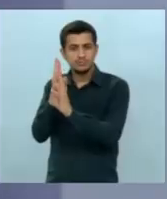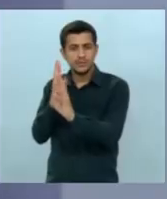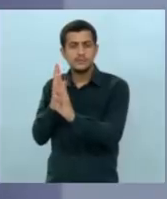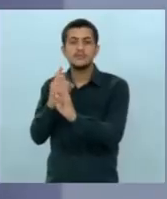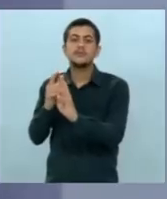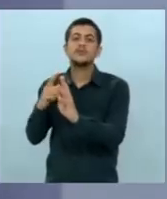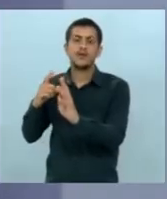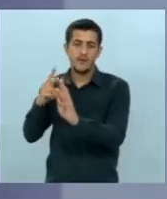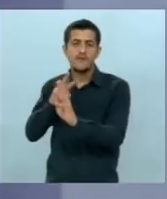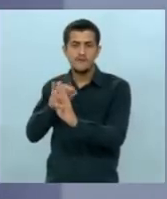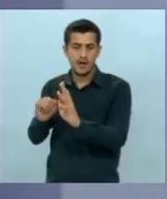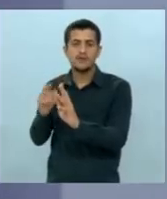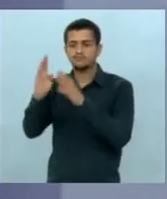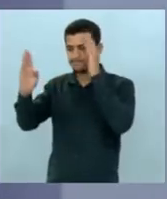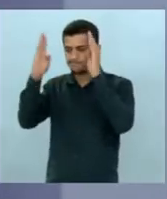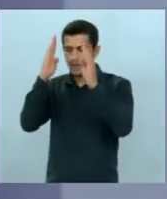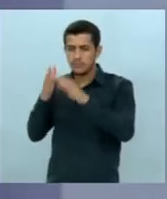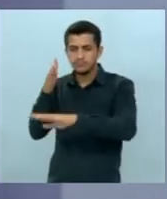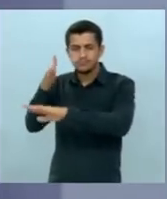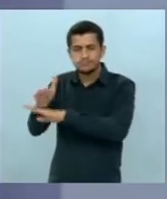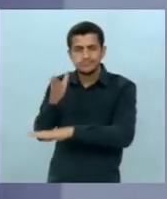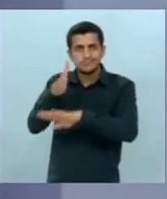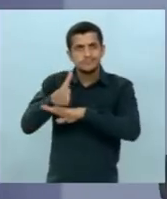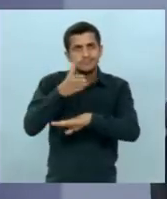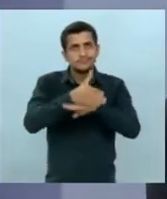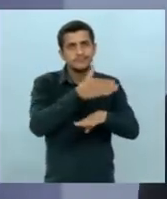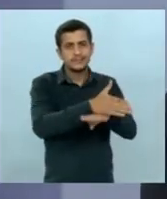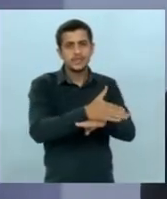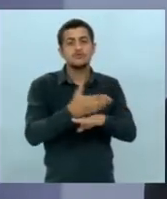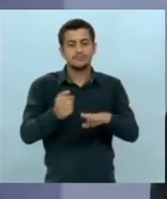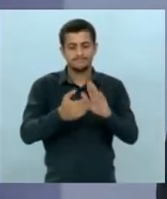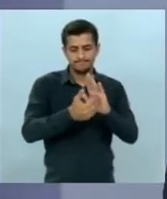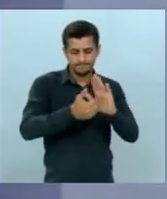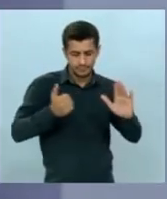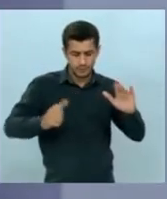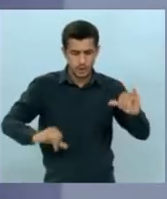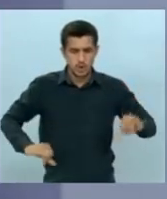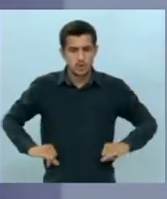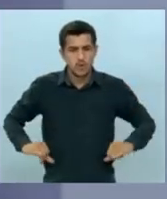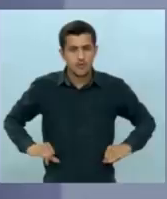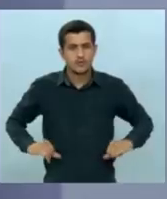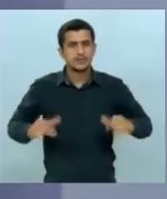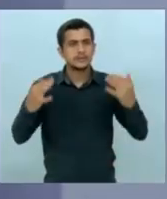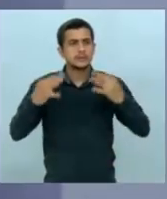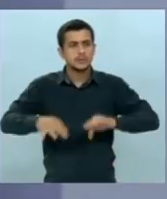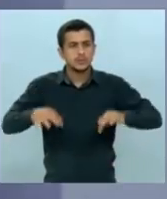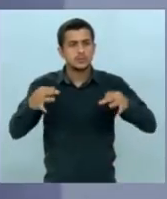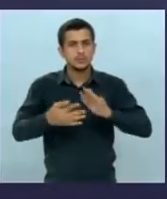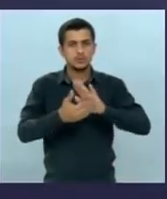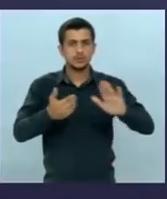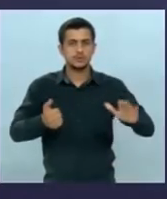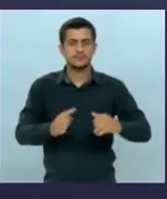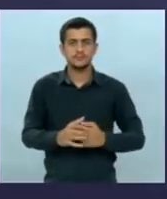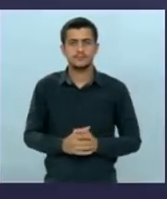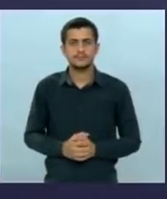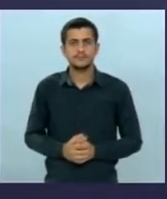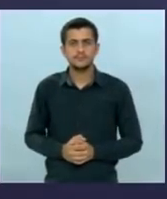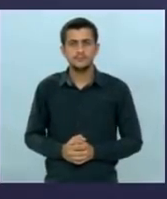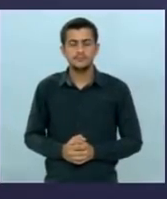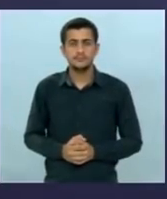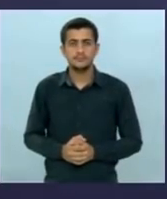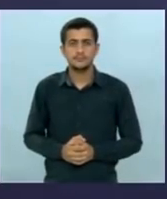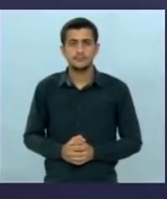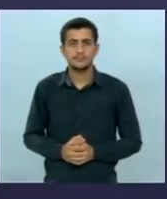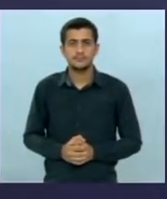nós vamos manter a Caravana da Saúde tirando a dor e o sofrimento das pessoas aqui do Mato Grosso do Sul Na tréplica